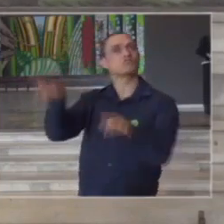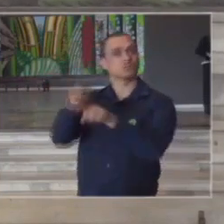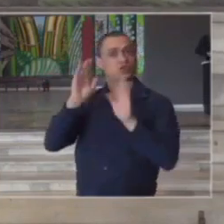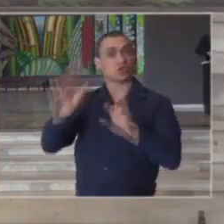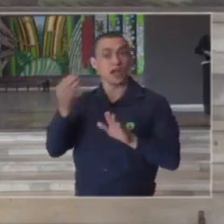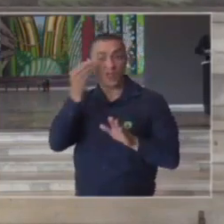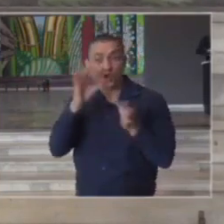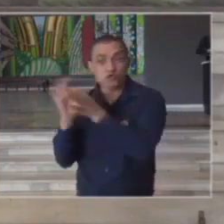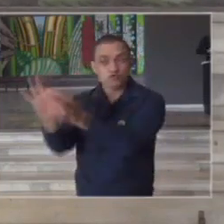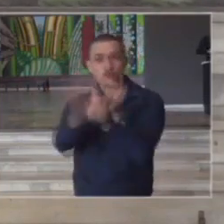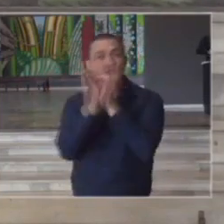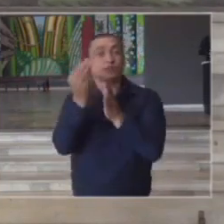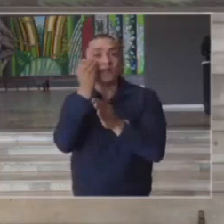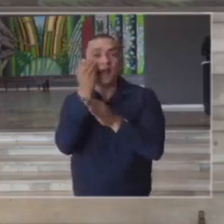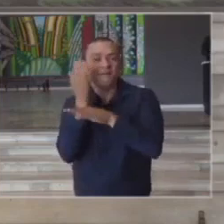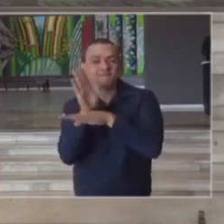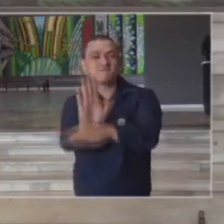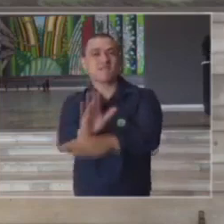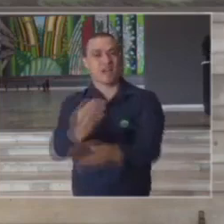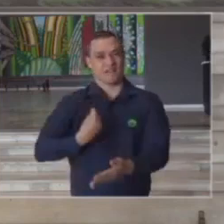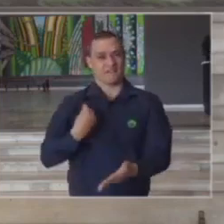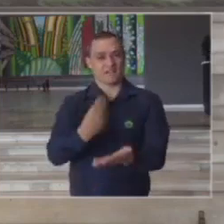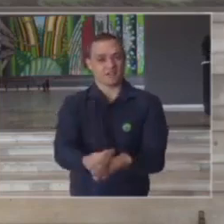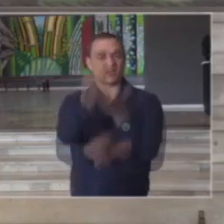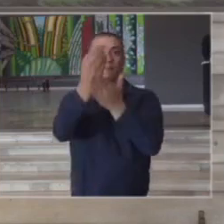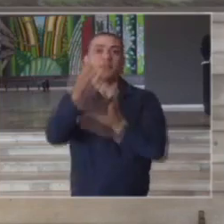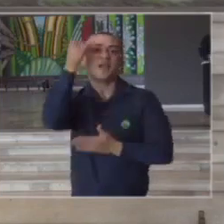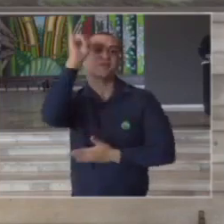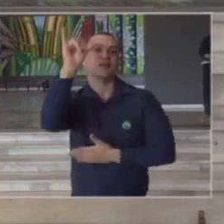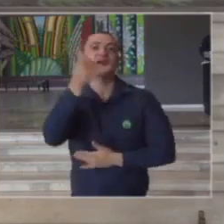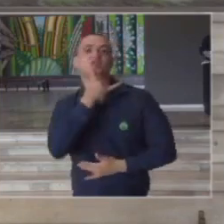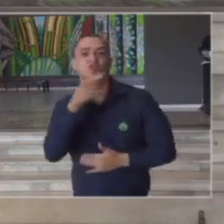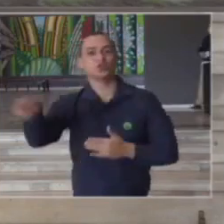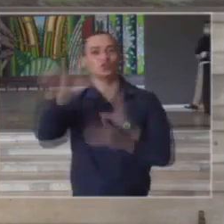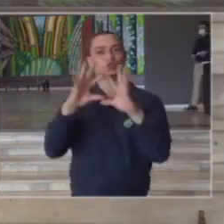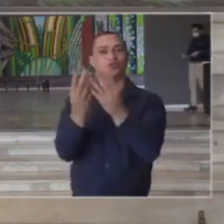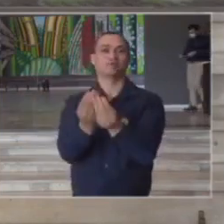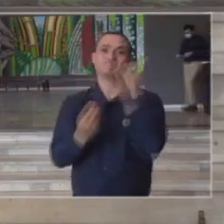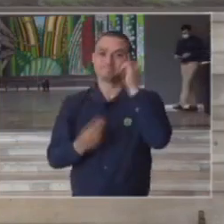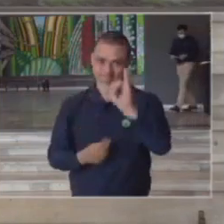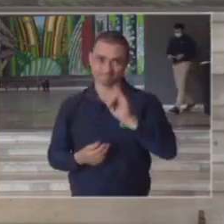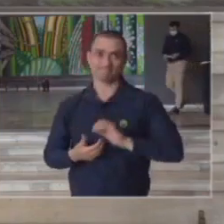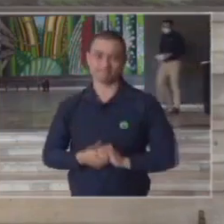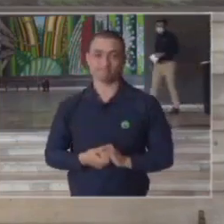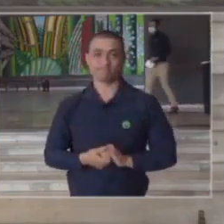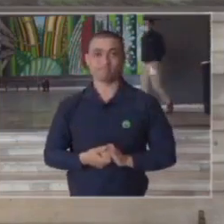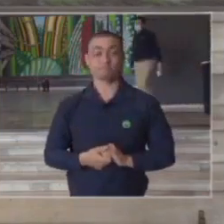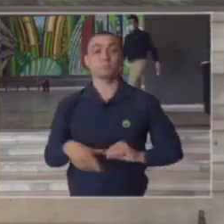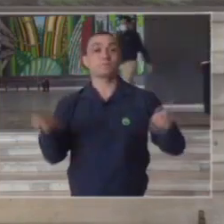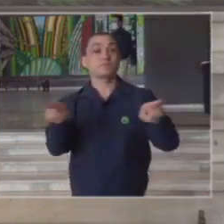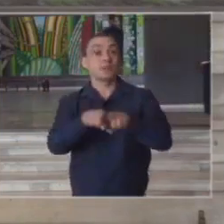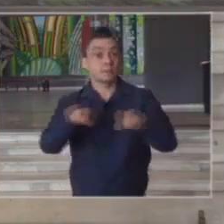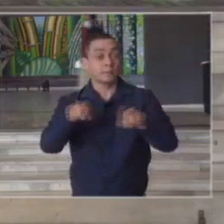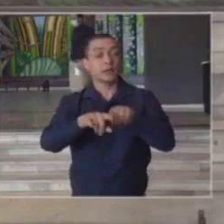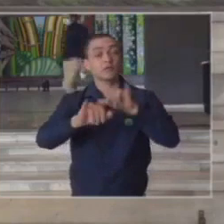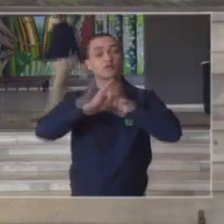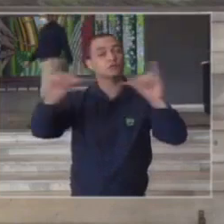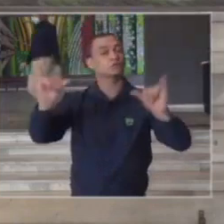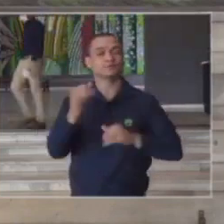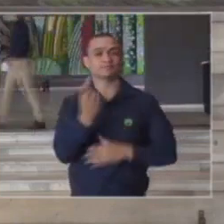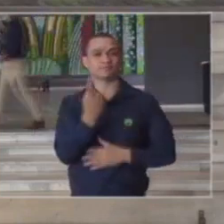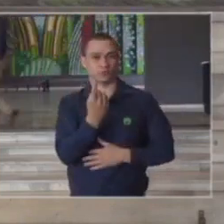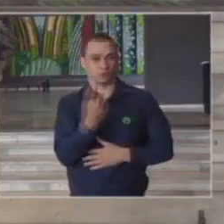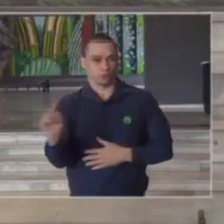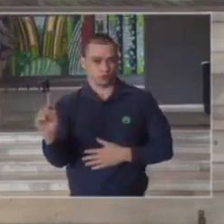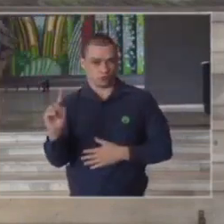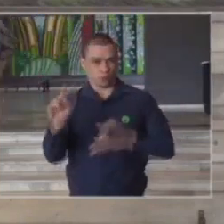vidas e evitar situações tão tristes quanto estas e quero também aqui finalizar